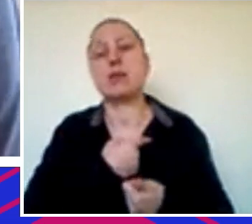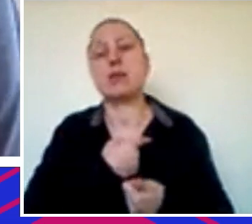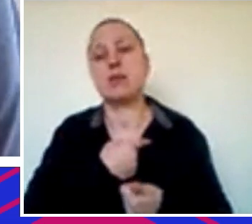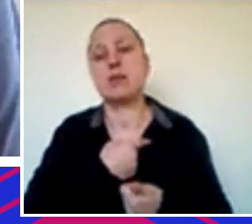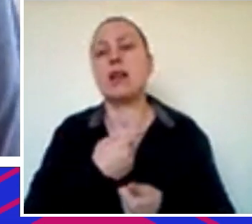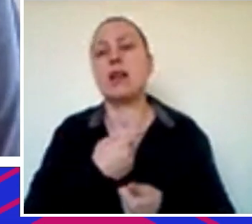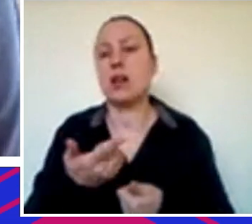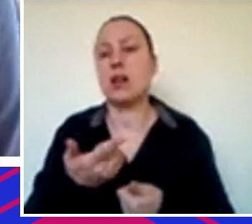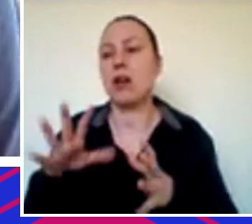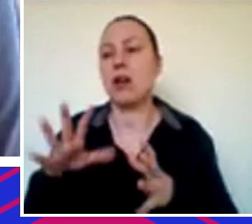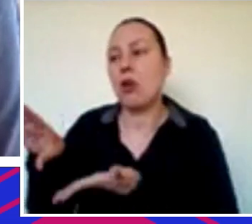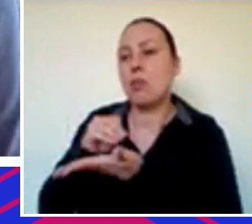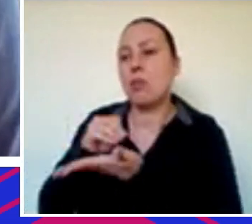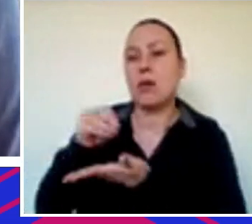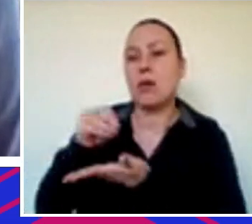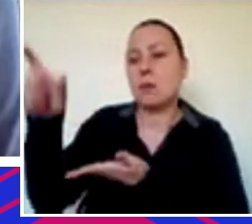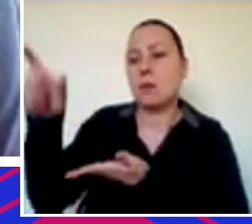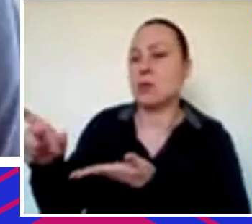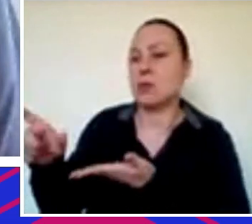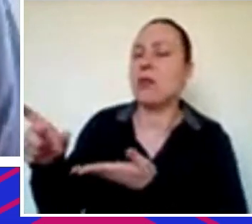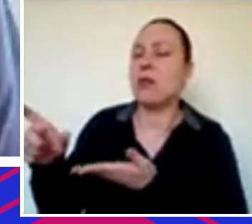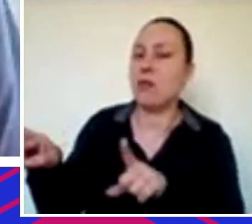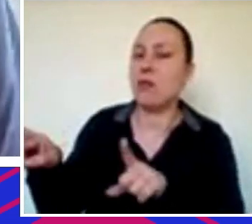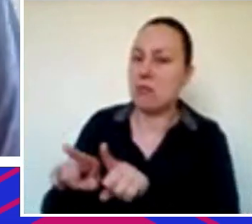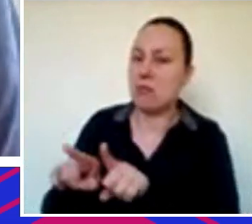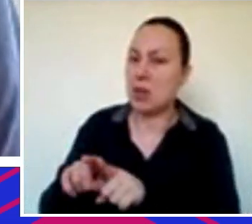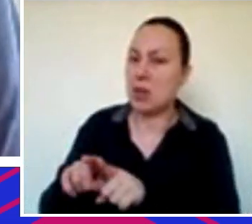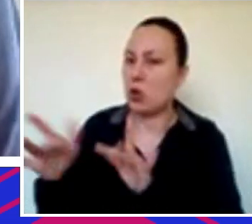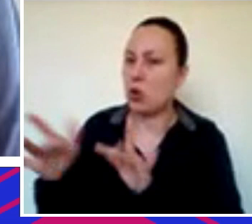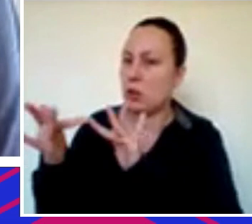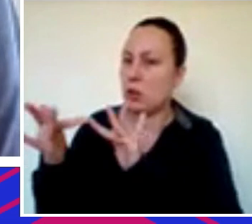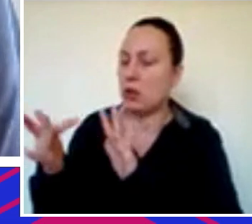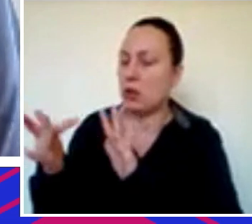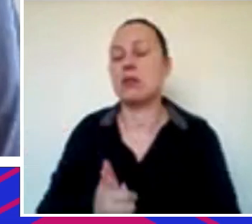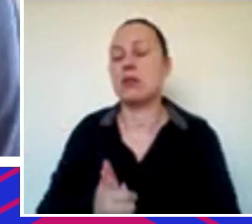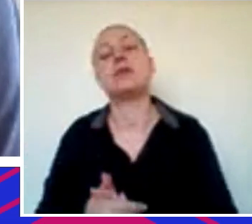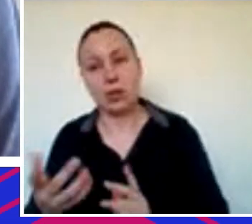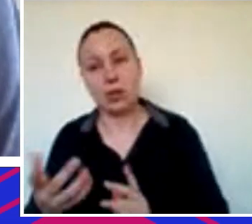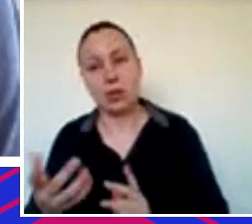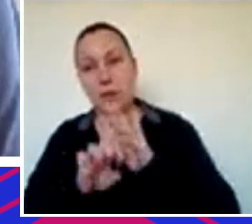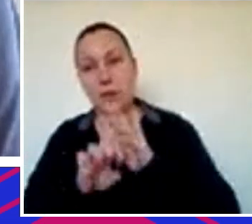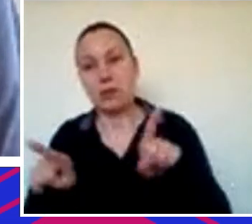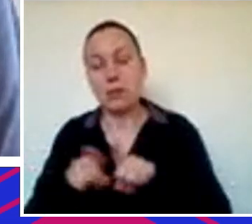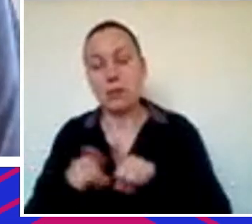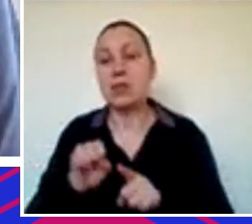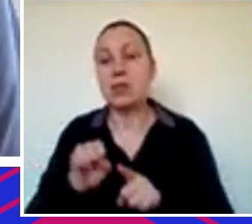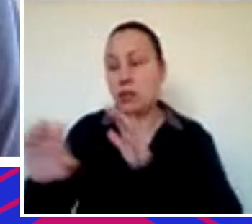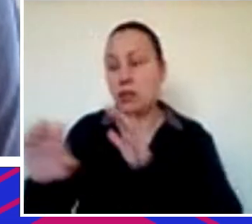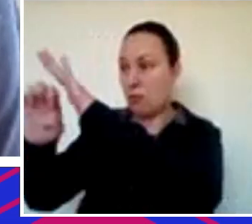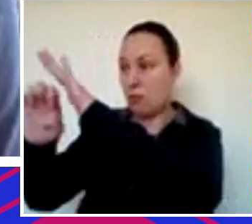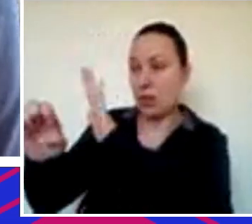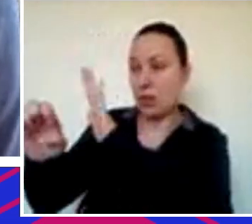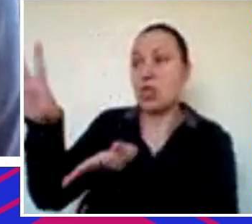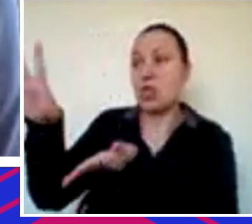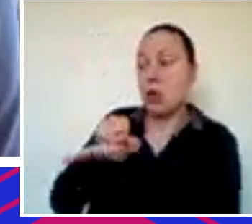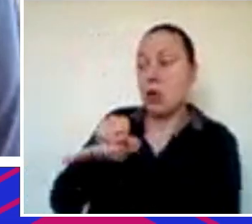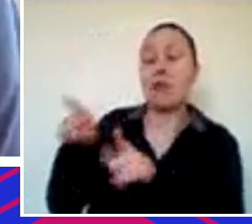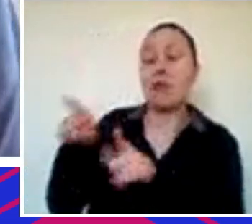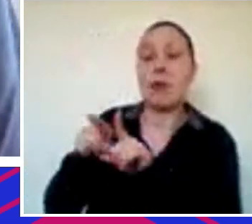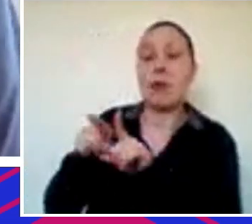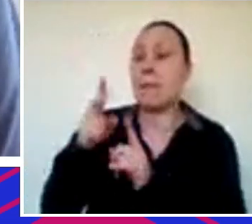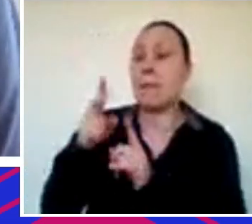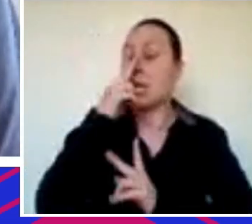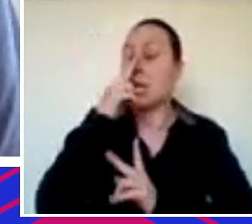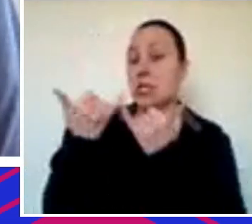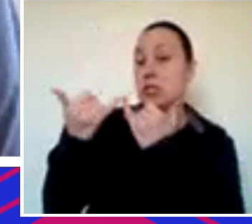companhia também é isso, né, uma fotografia do teu board, uma fotografia do teu management, é o behavior da companhia, né, você, o tipo de discussão, o